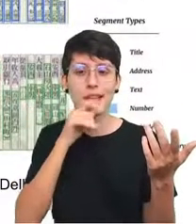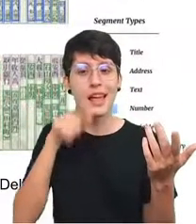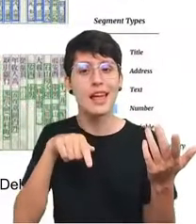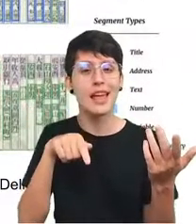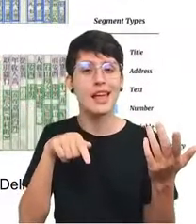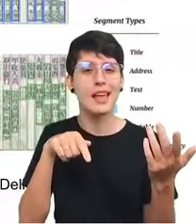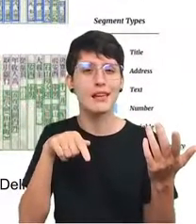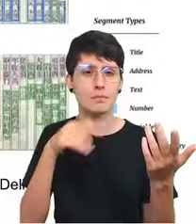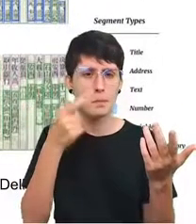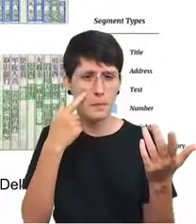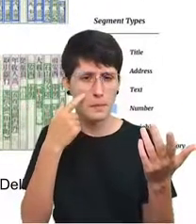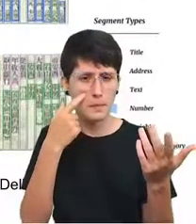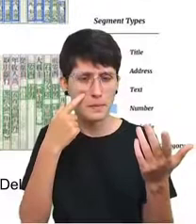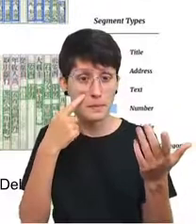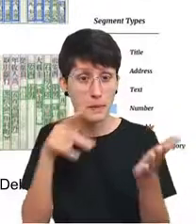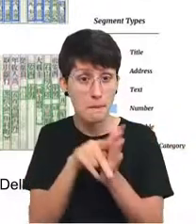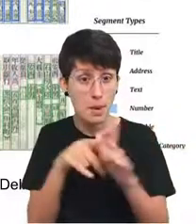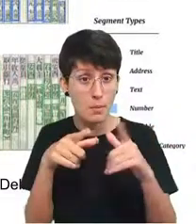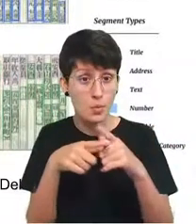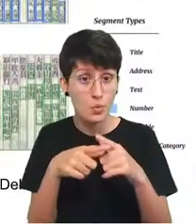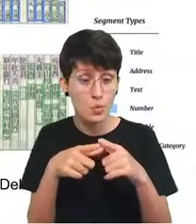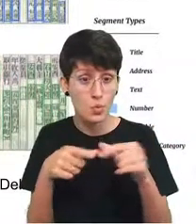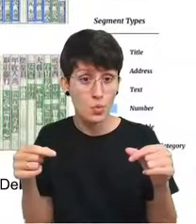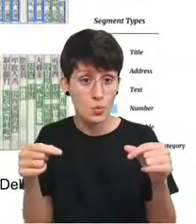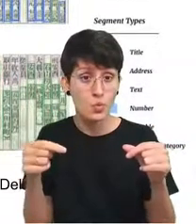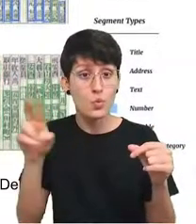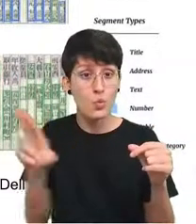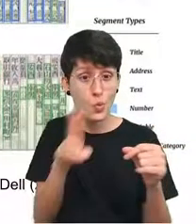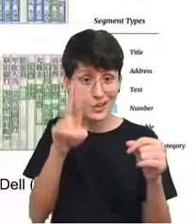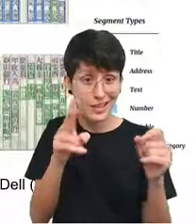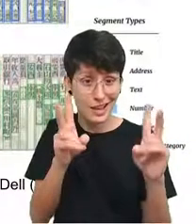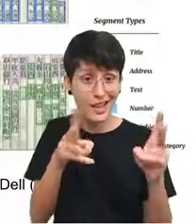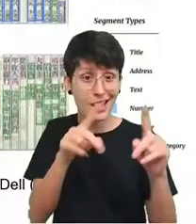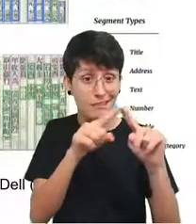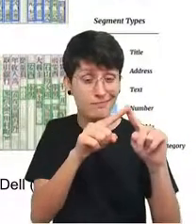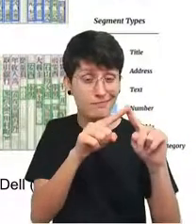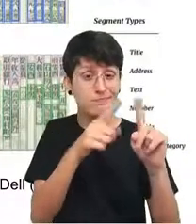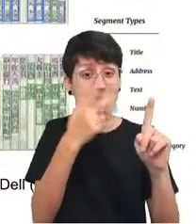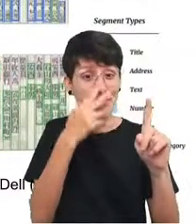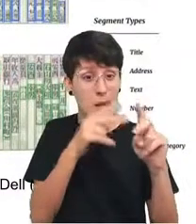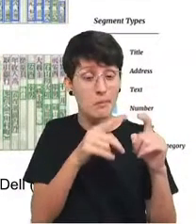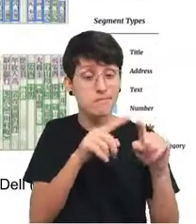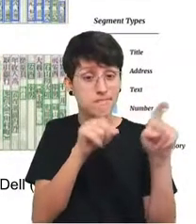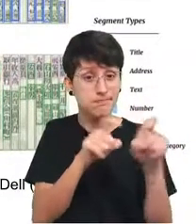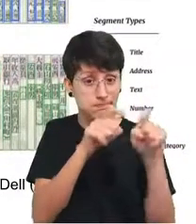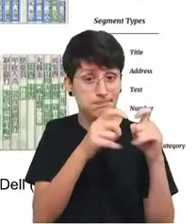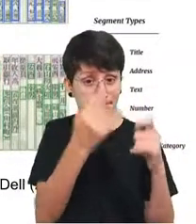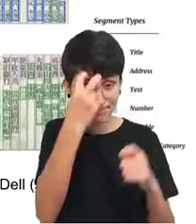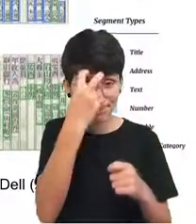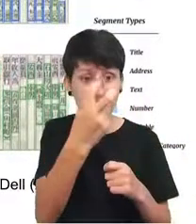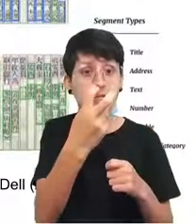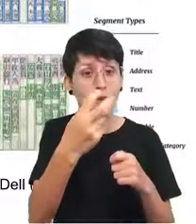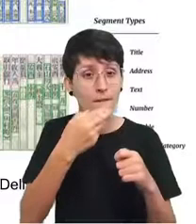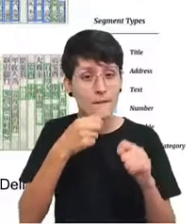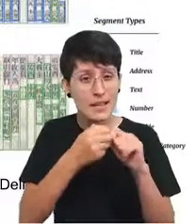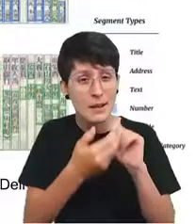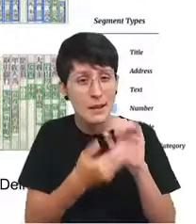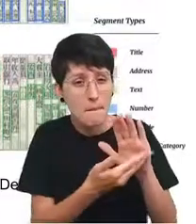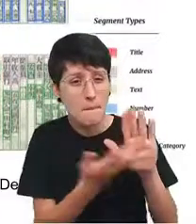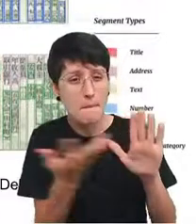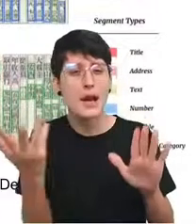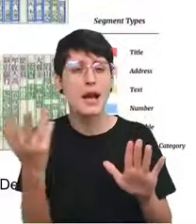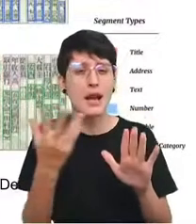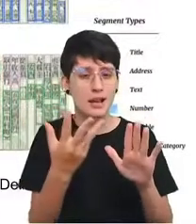pergaminho japonês e usando machine learning, os pesquisadores estão agora fazendo milhares disso aqui,